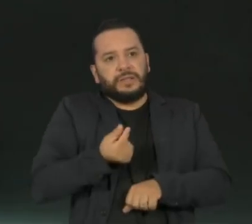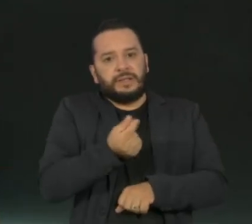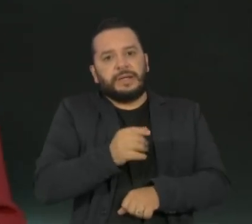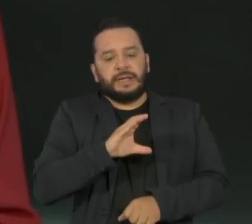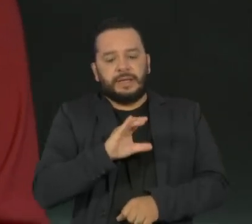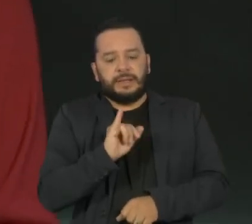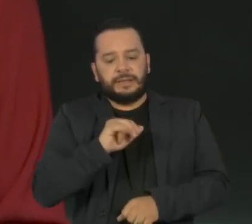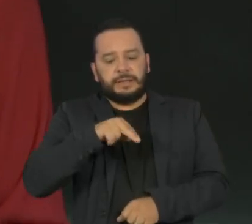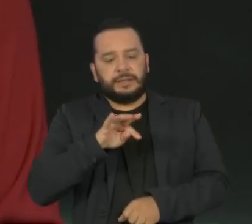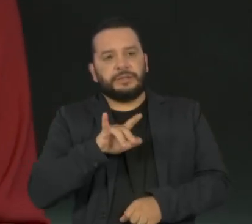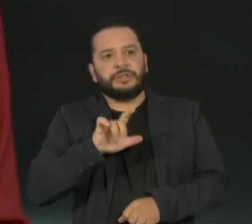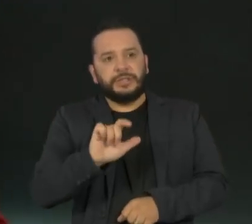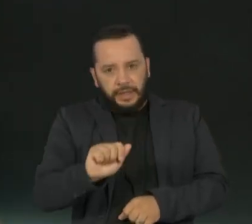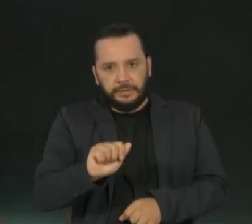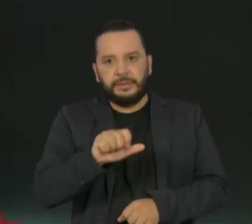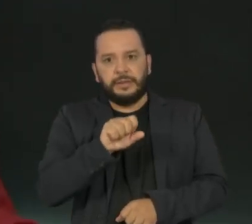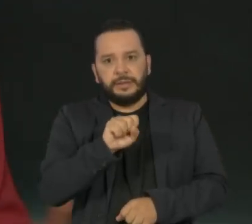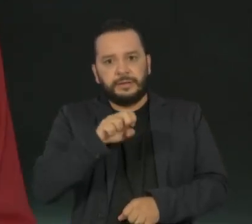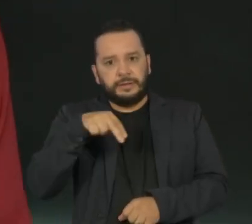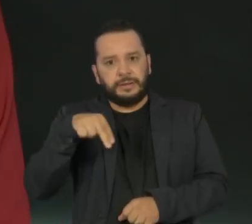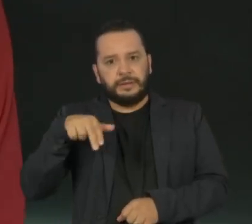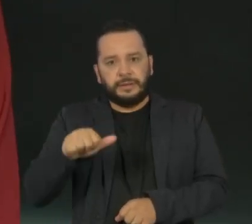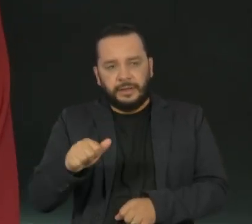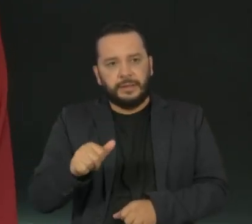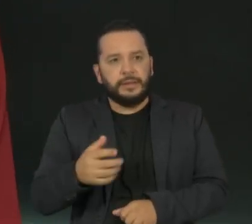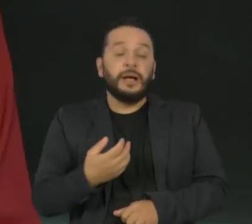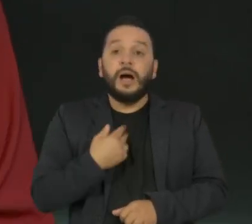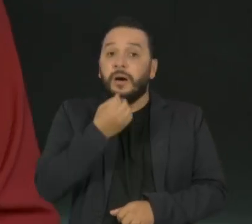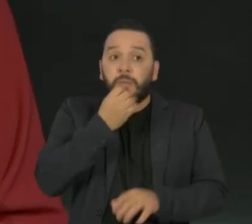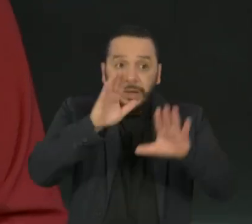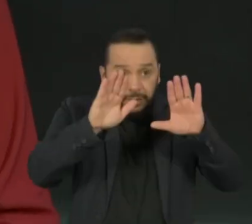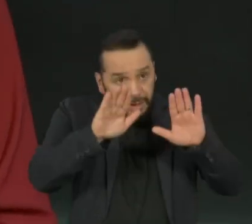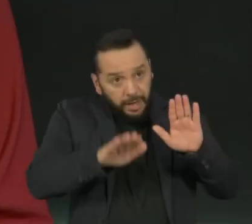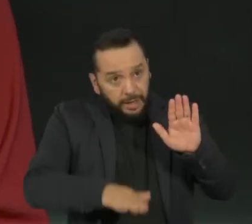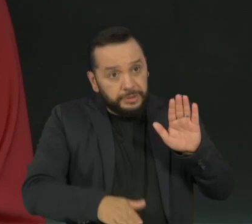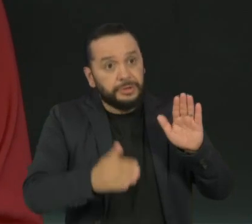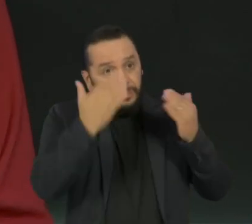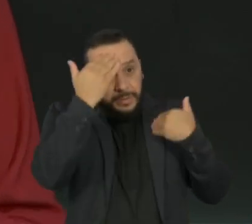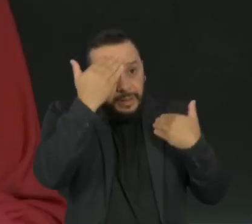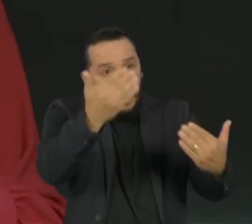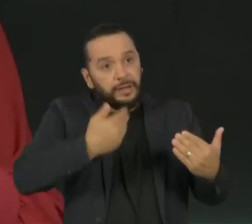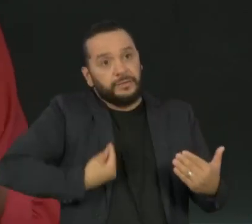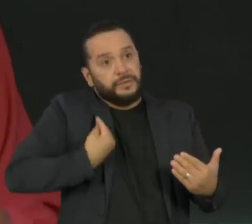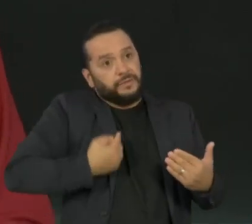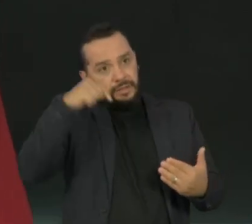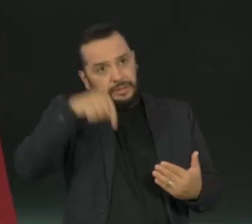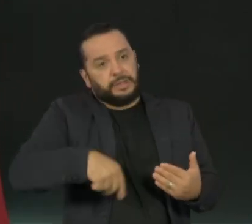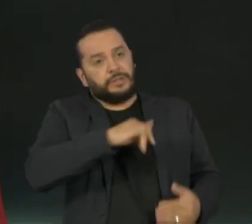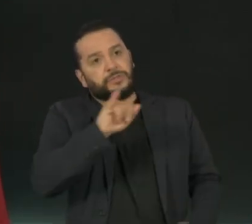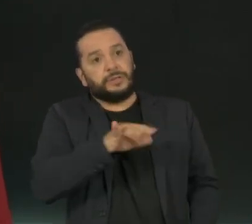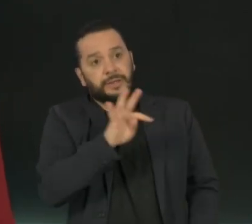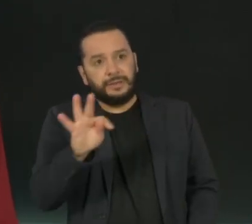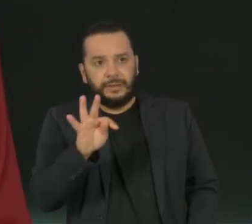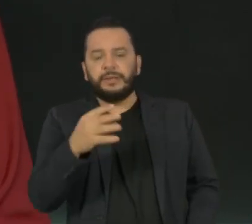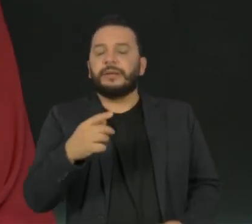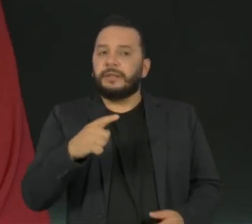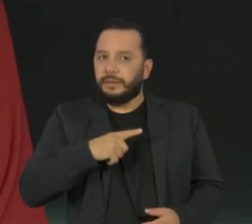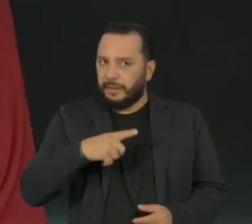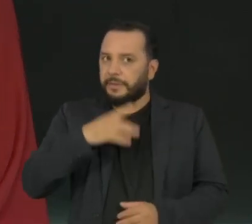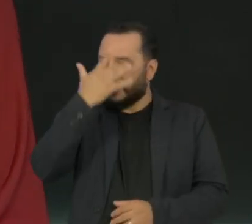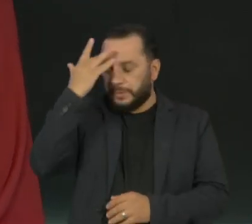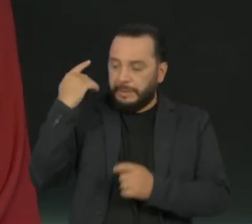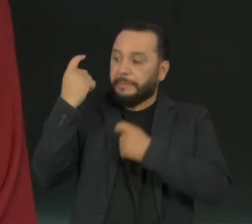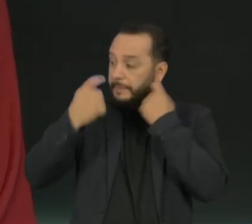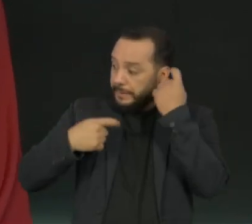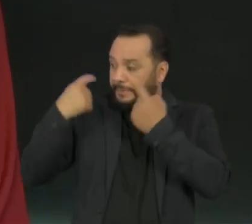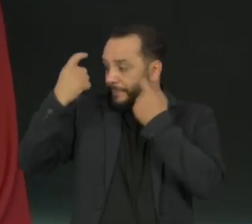Cíntia Sena, boa tarde e obrigada por estar conosco aqui no Jornal. Cíntia, tem muita gente preocupada porque